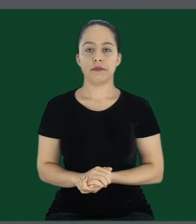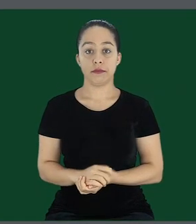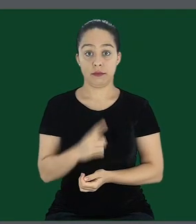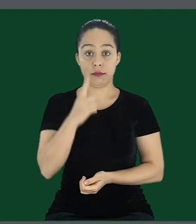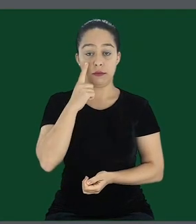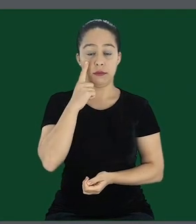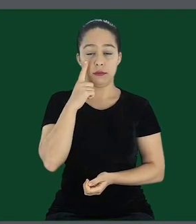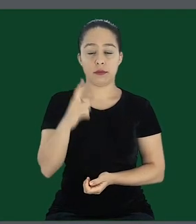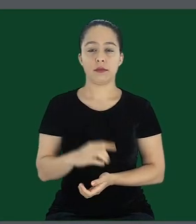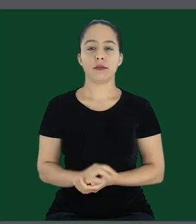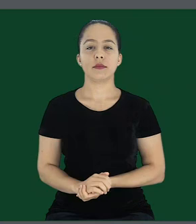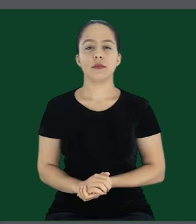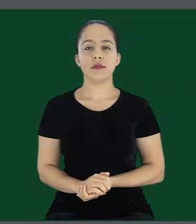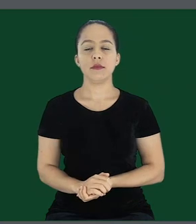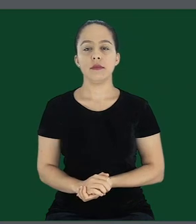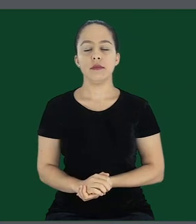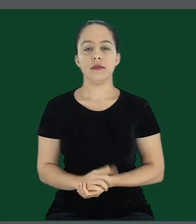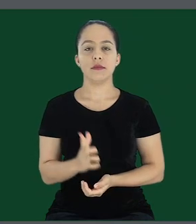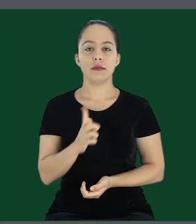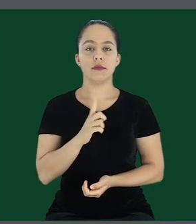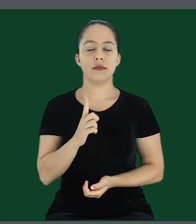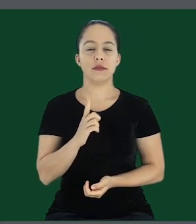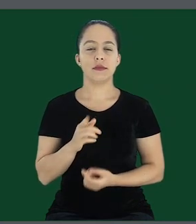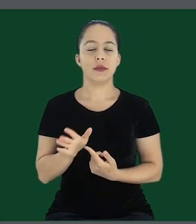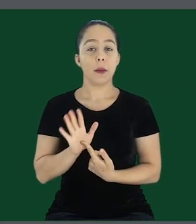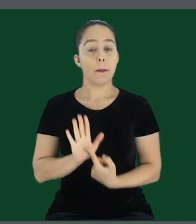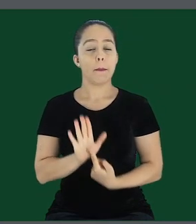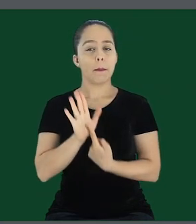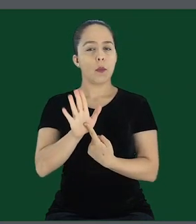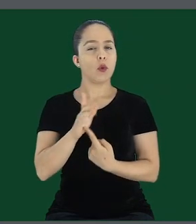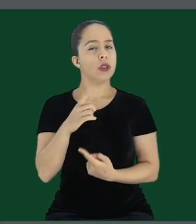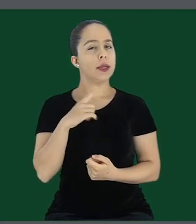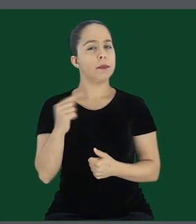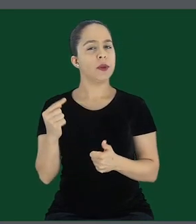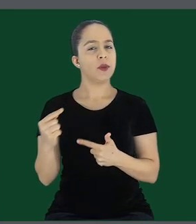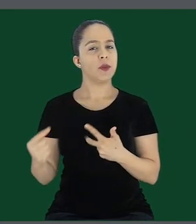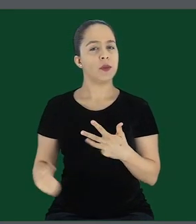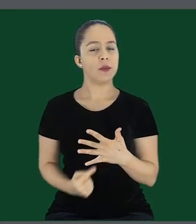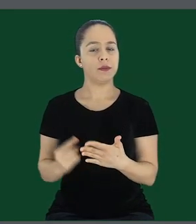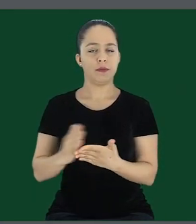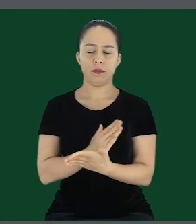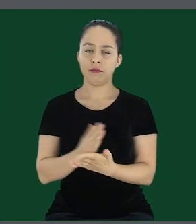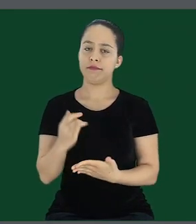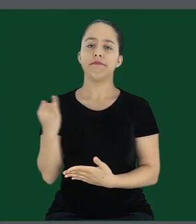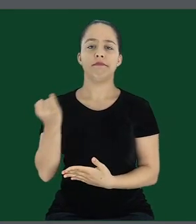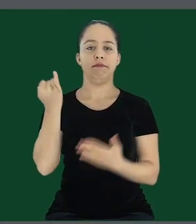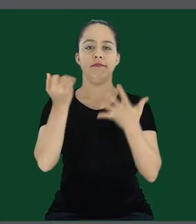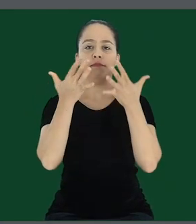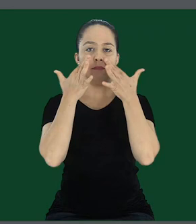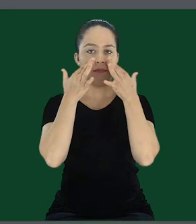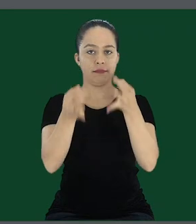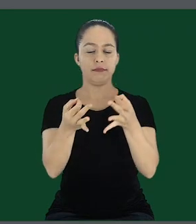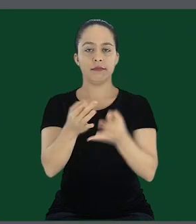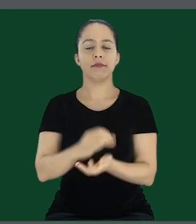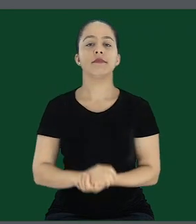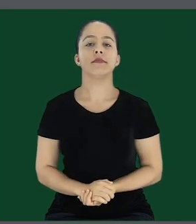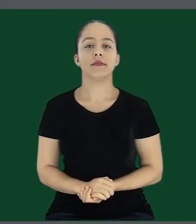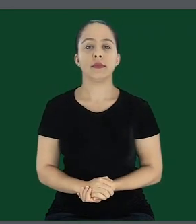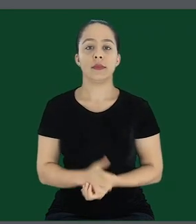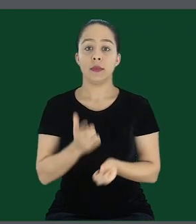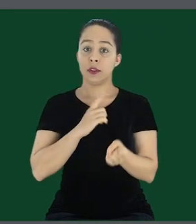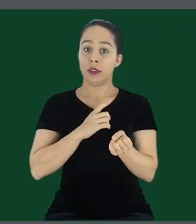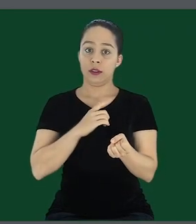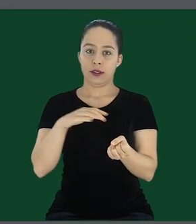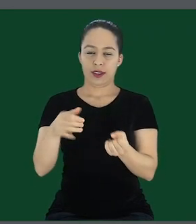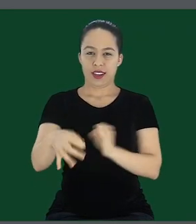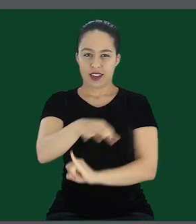Aqui ele vem aqui mostrando alguns pontos que merecem atenção antes de começar. Vai ser necessário alterar a senha